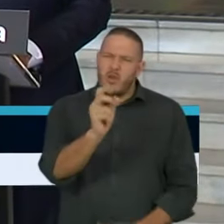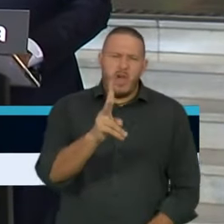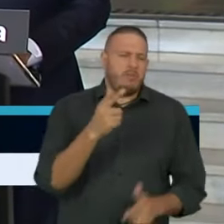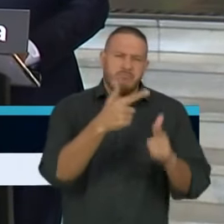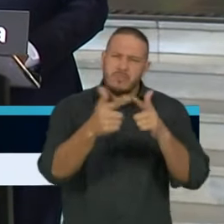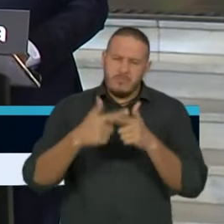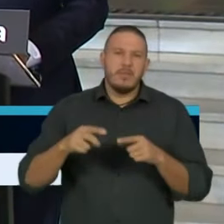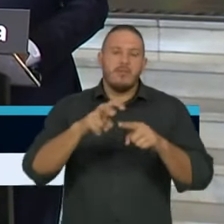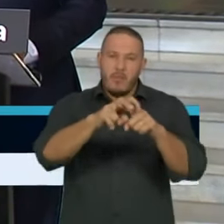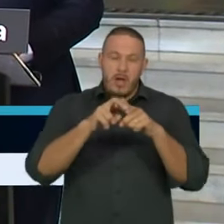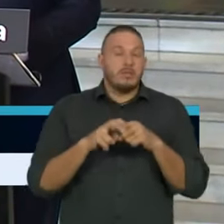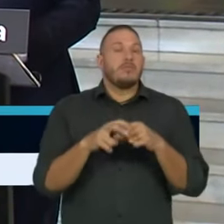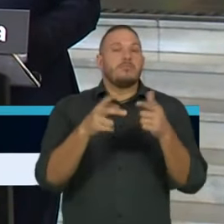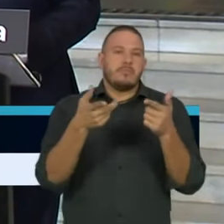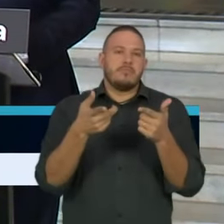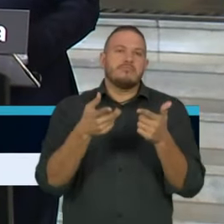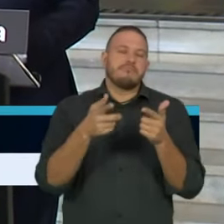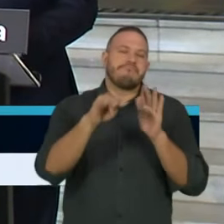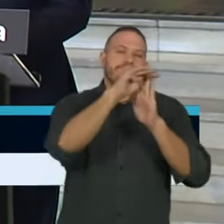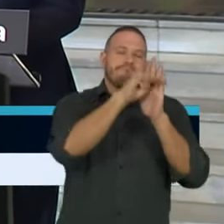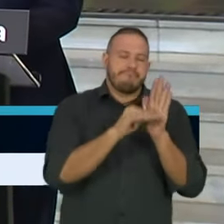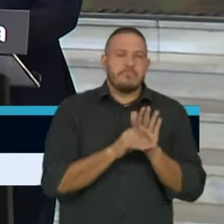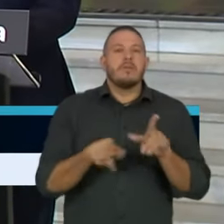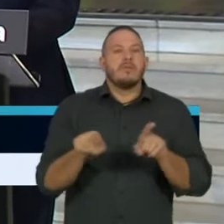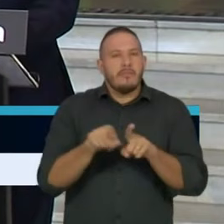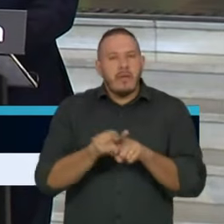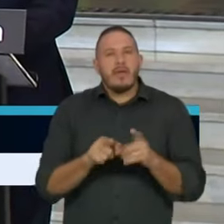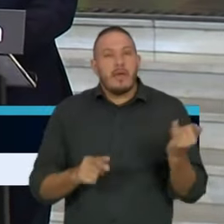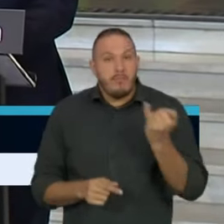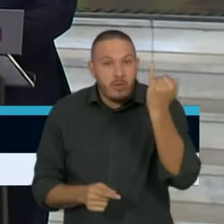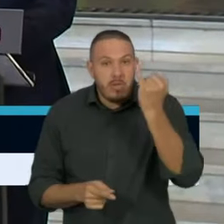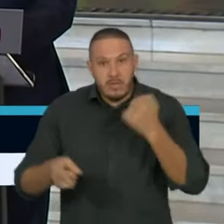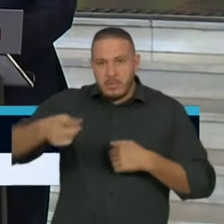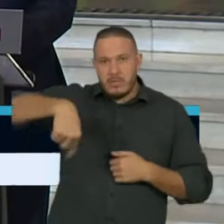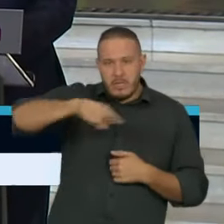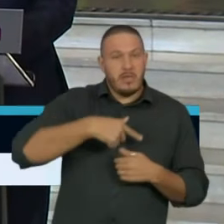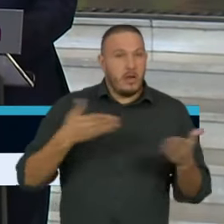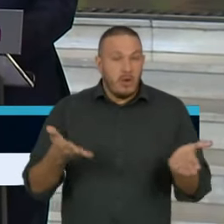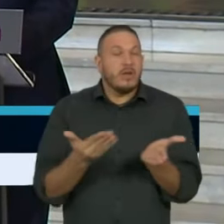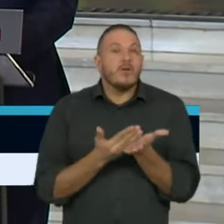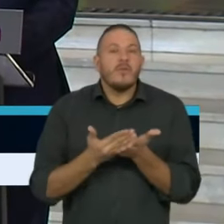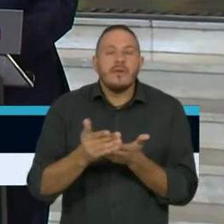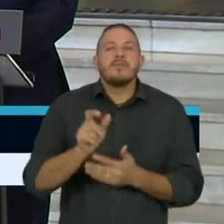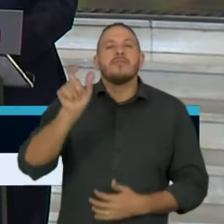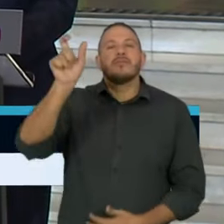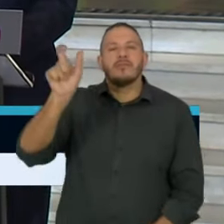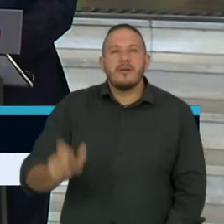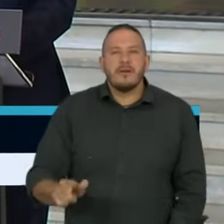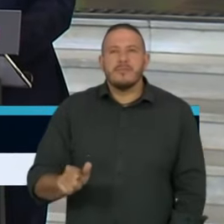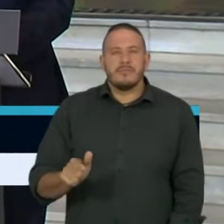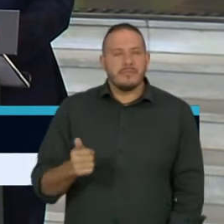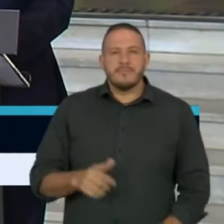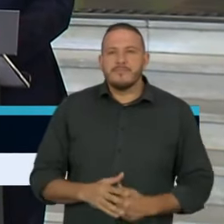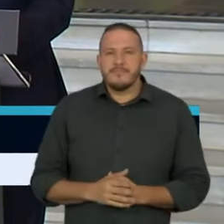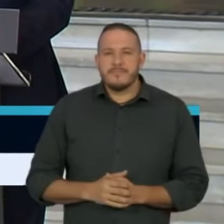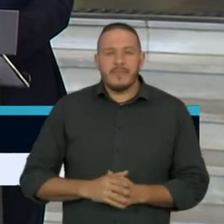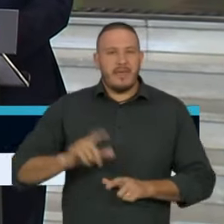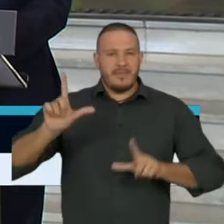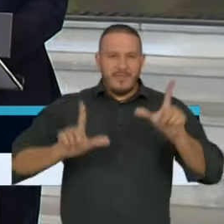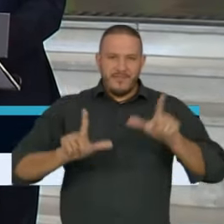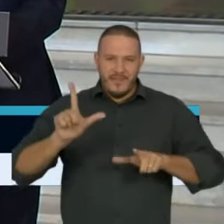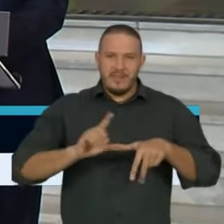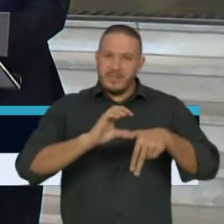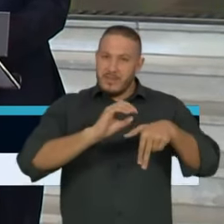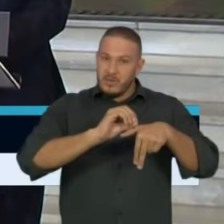pela dimensão da medida e a importância desta iniciativa. Vamos começar com a TV Cultura,